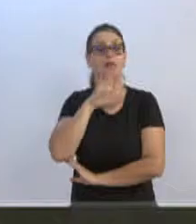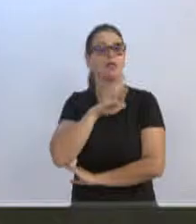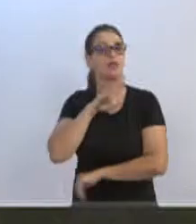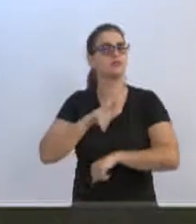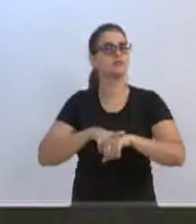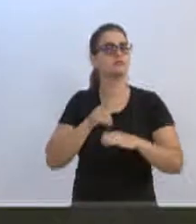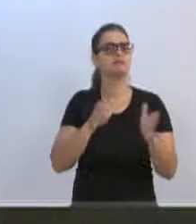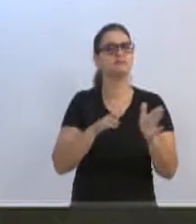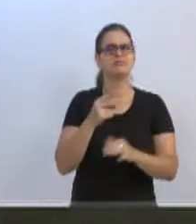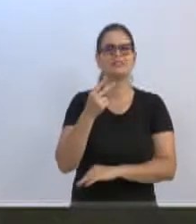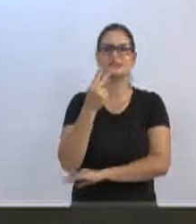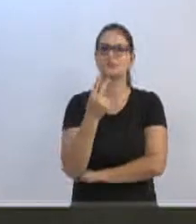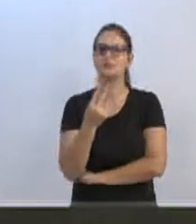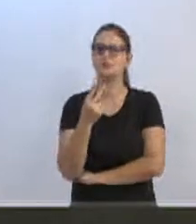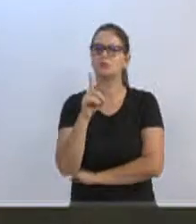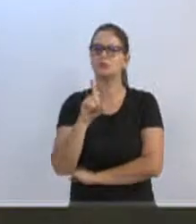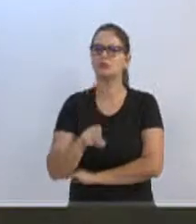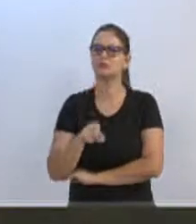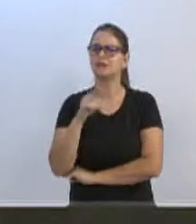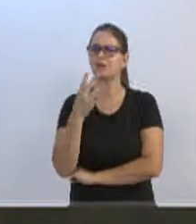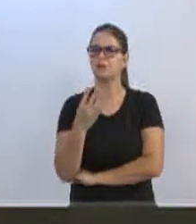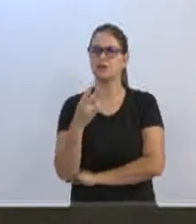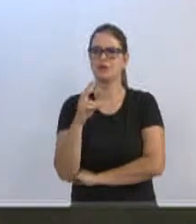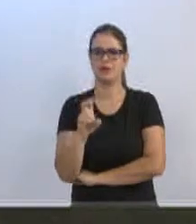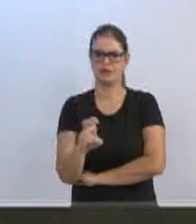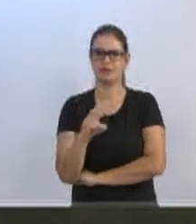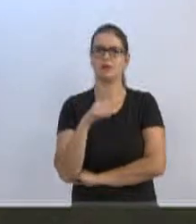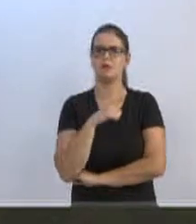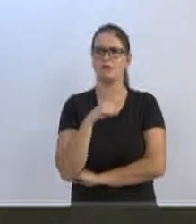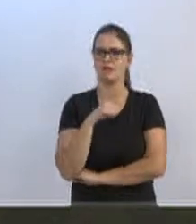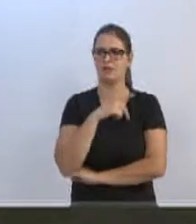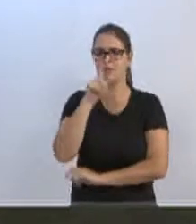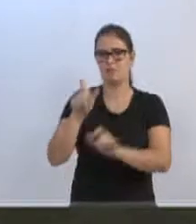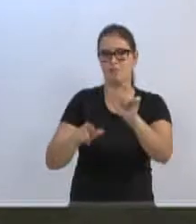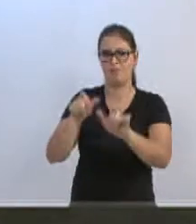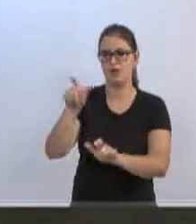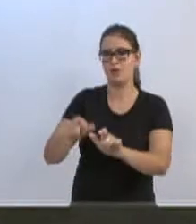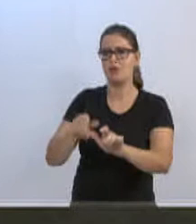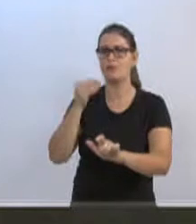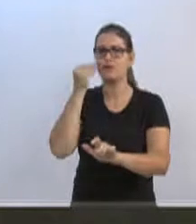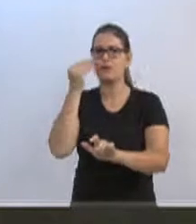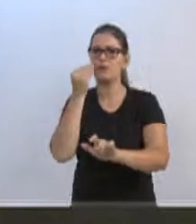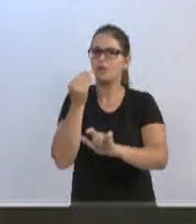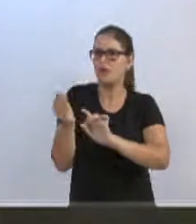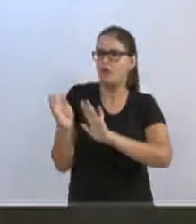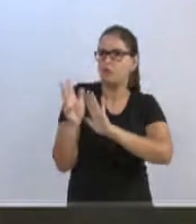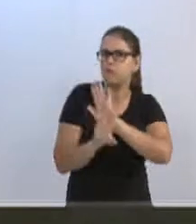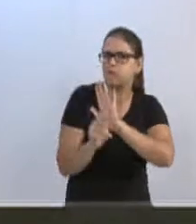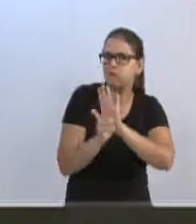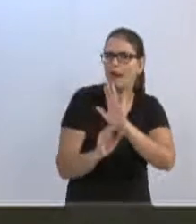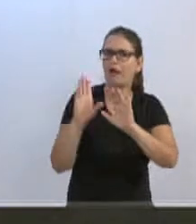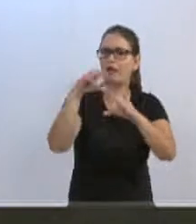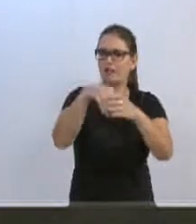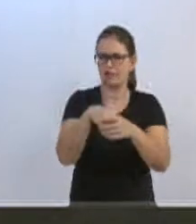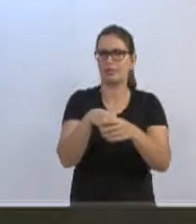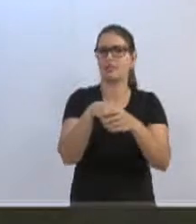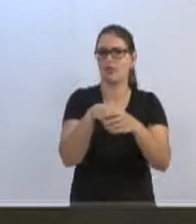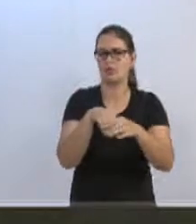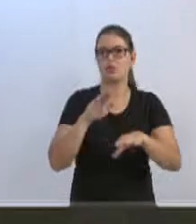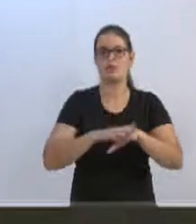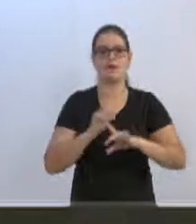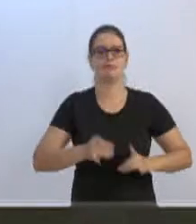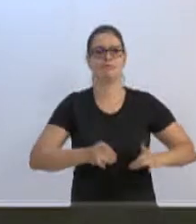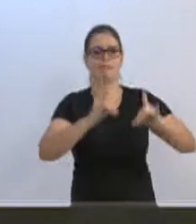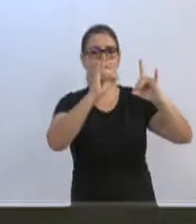por volta das 14h45, foi pego gente lá, querendo saquear o que tinha lá dentro. E é mais um prédio